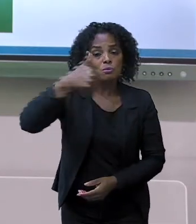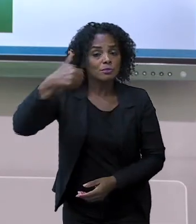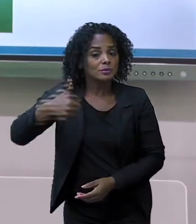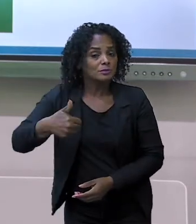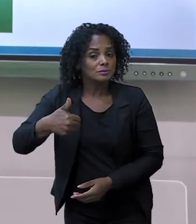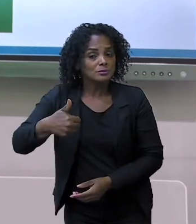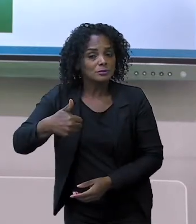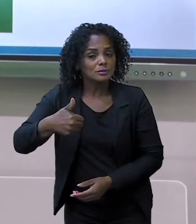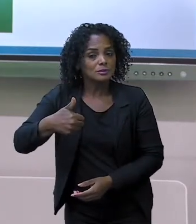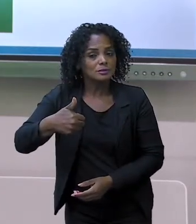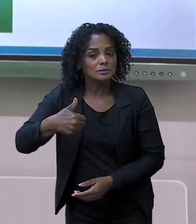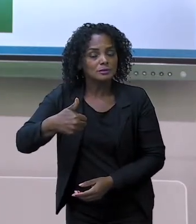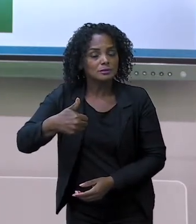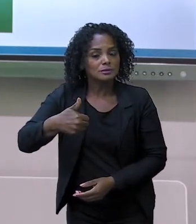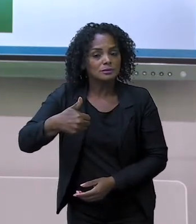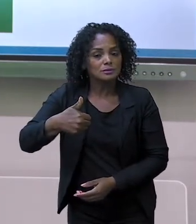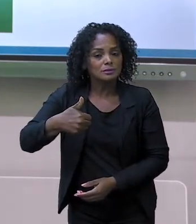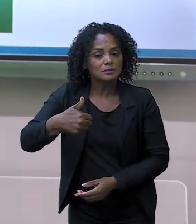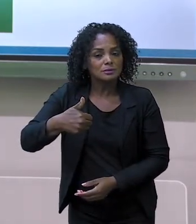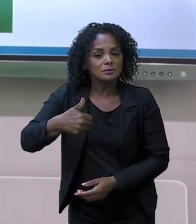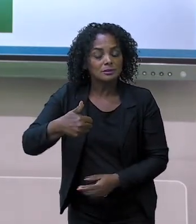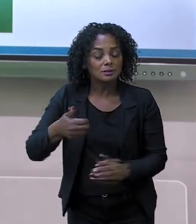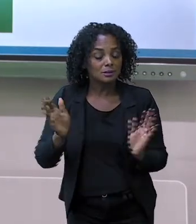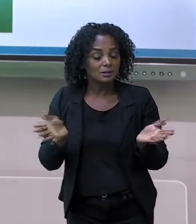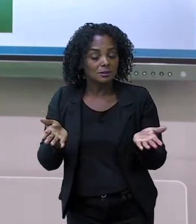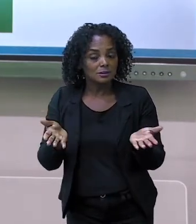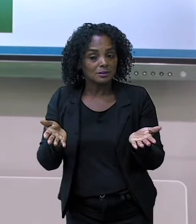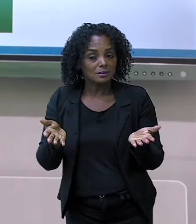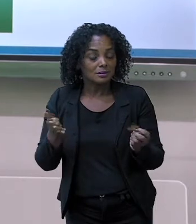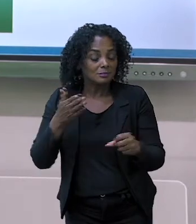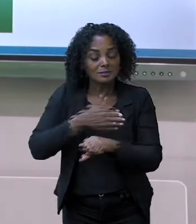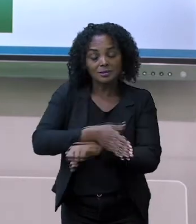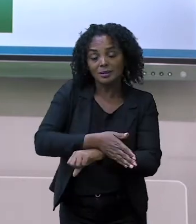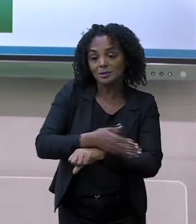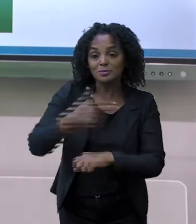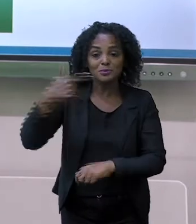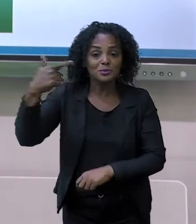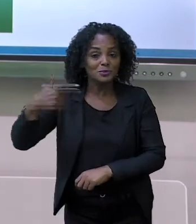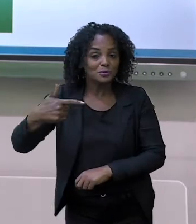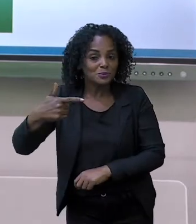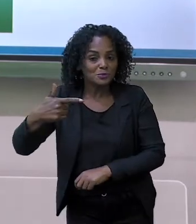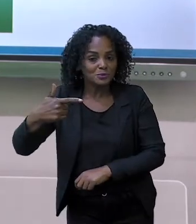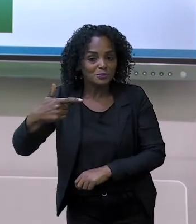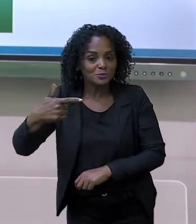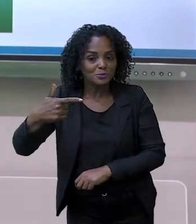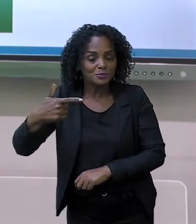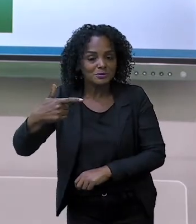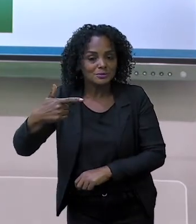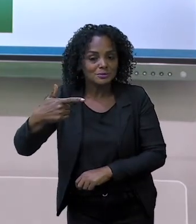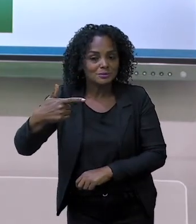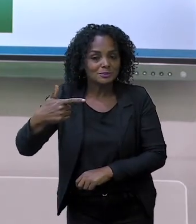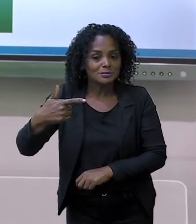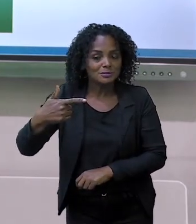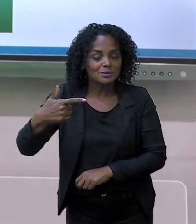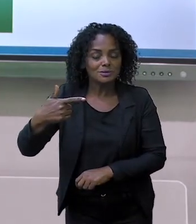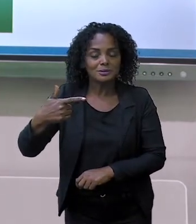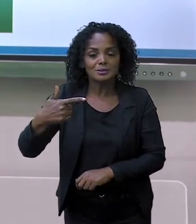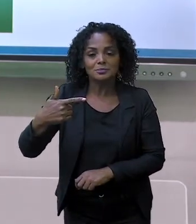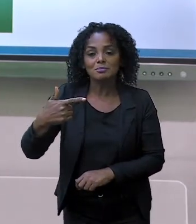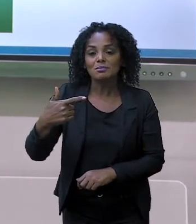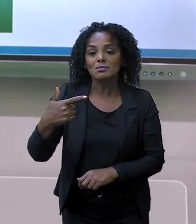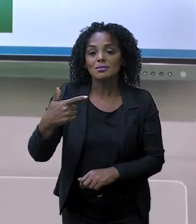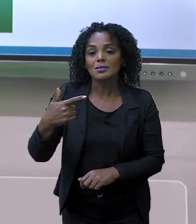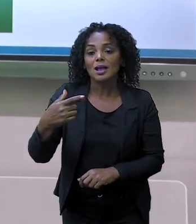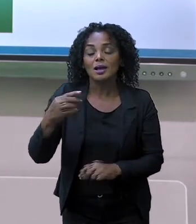agora? Entrou dois aqui. A dezena continua, porque não teve outro grupo de